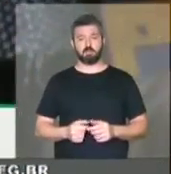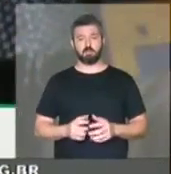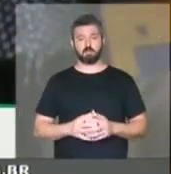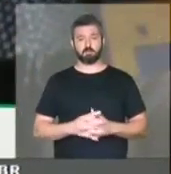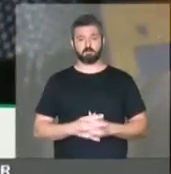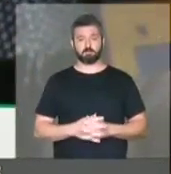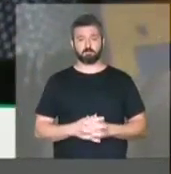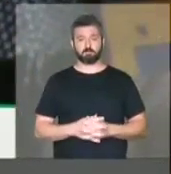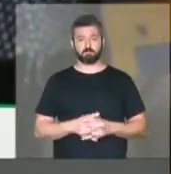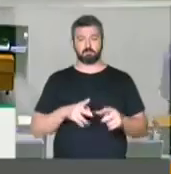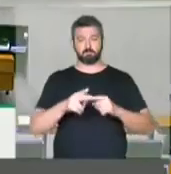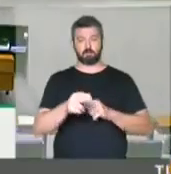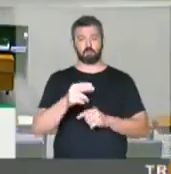Obrigado, novo deputado Marcelo. Obrigado.